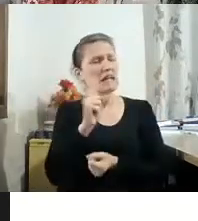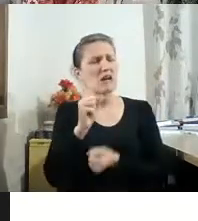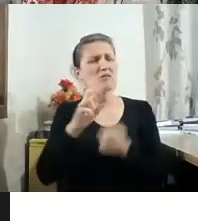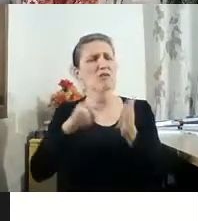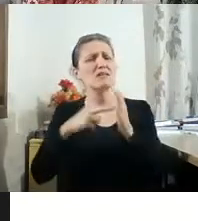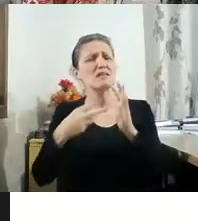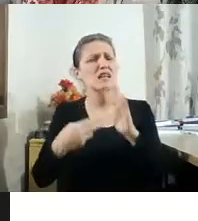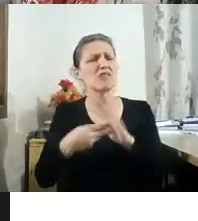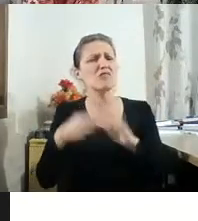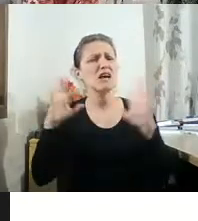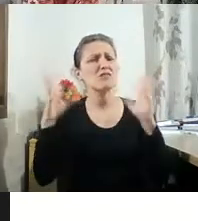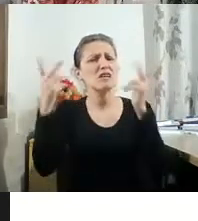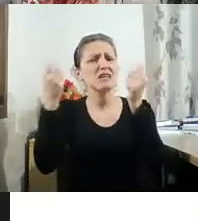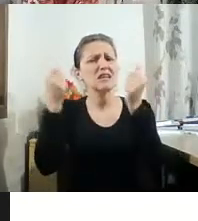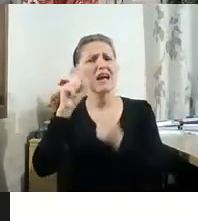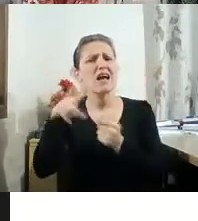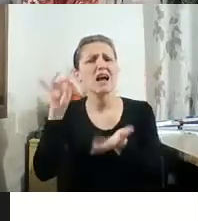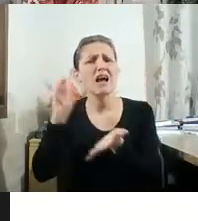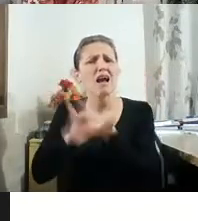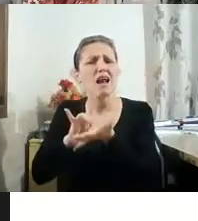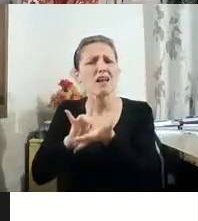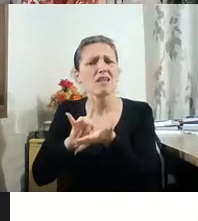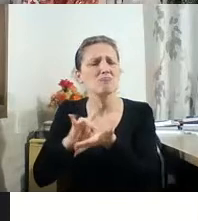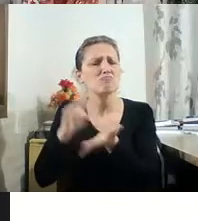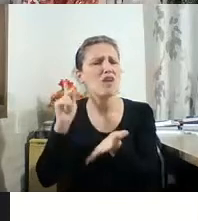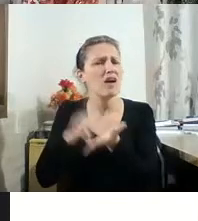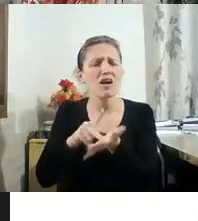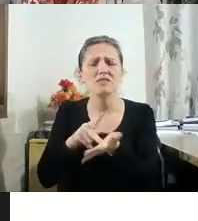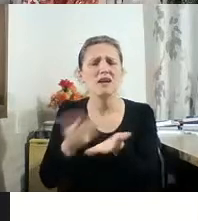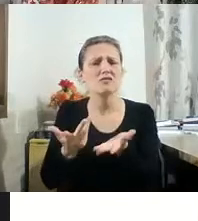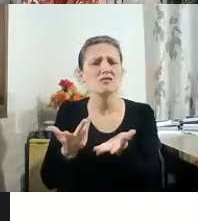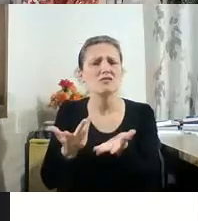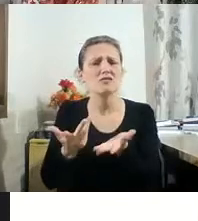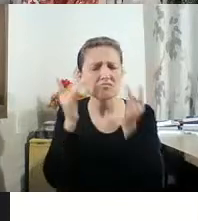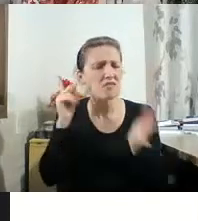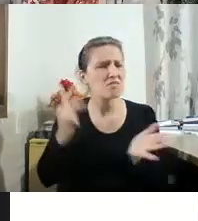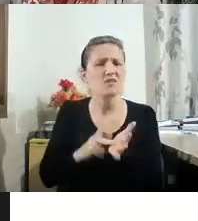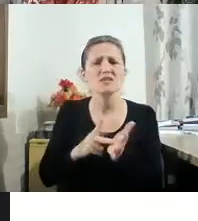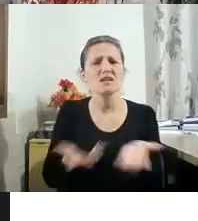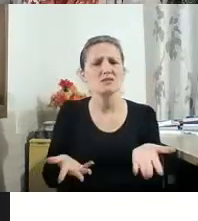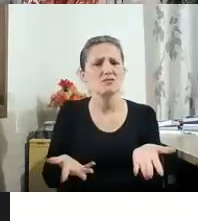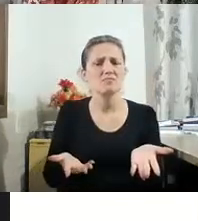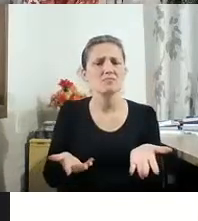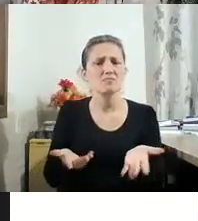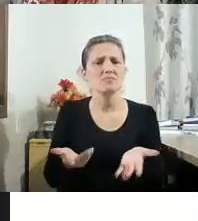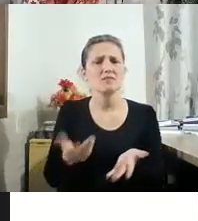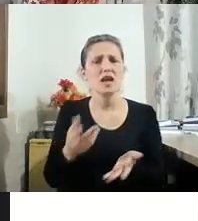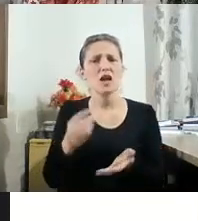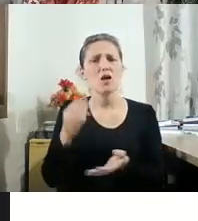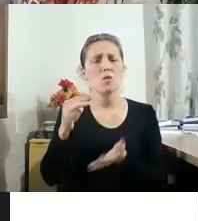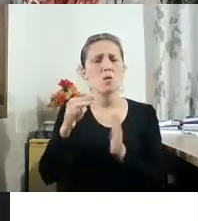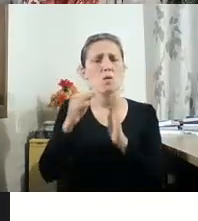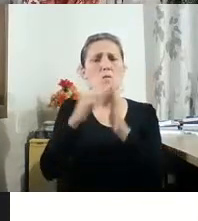significado de fantástico aqui é o realismo fantástico ou realismo mágico, um movimento literário que